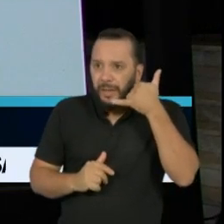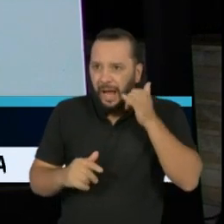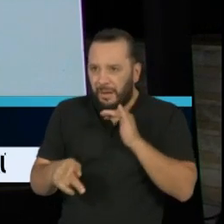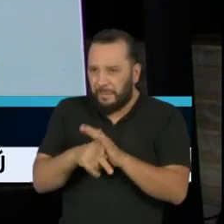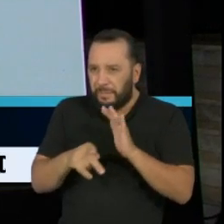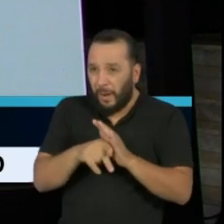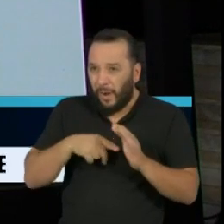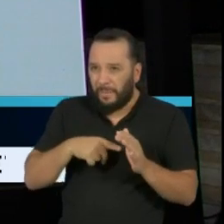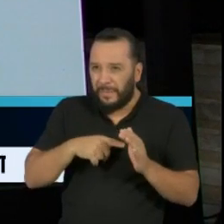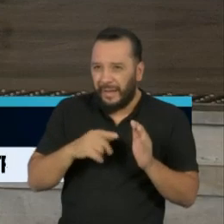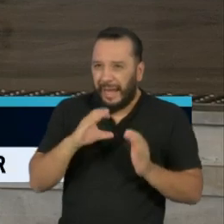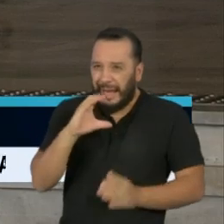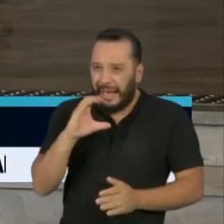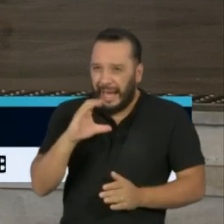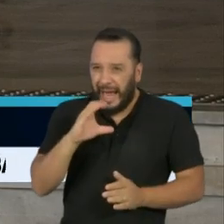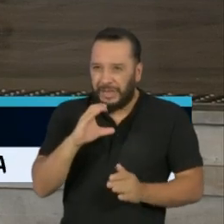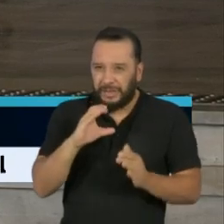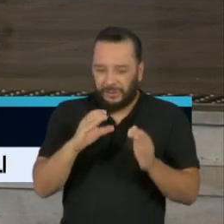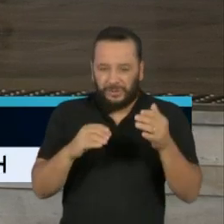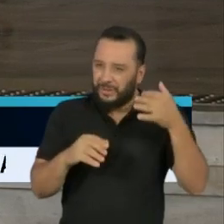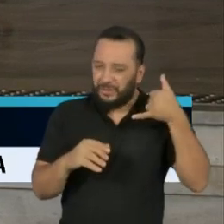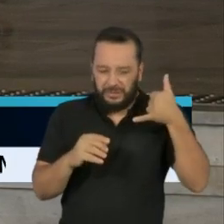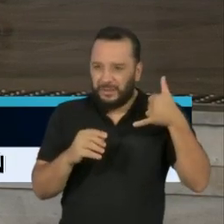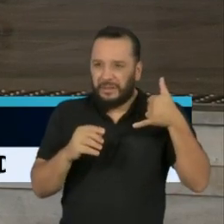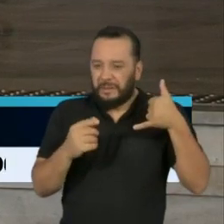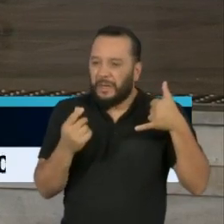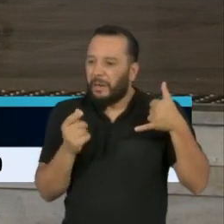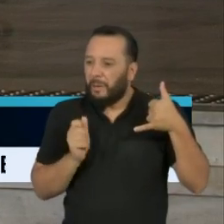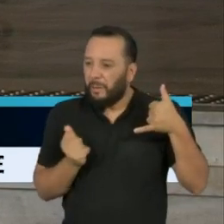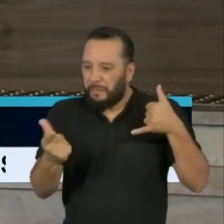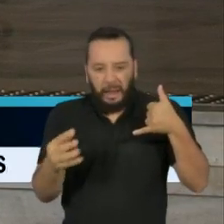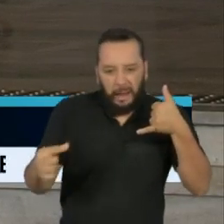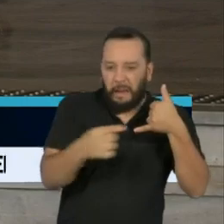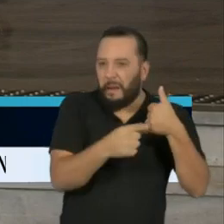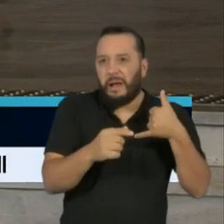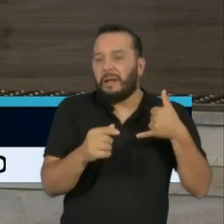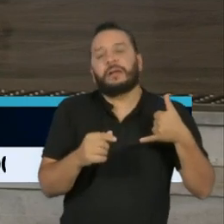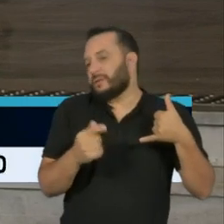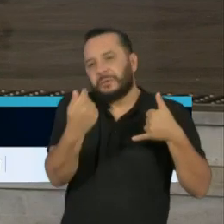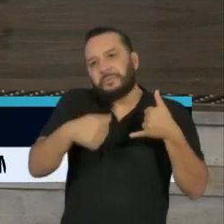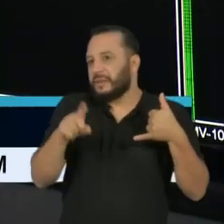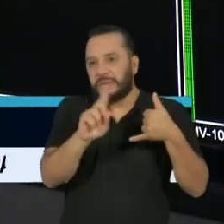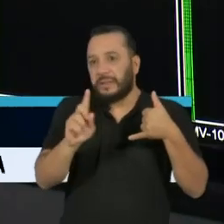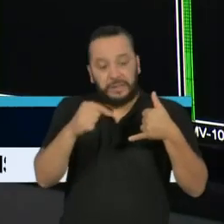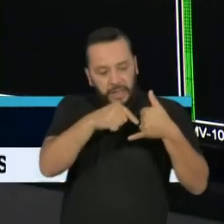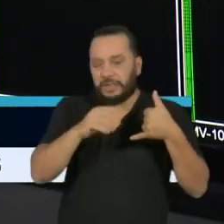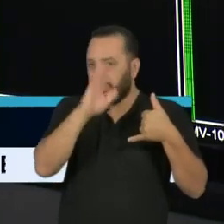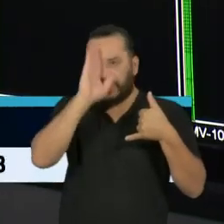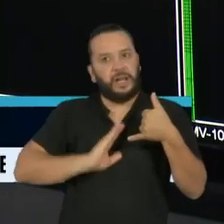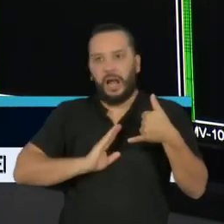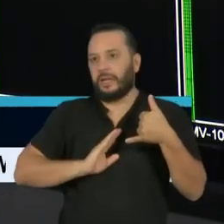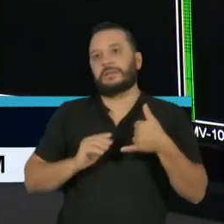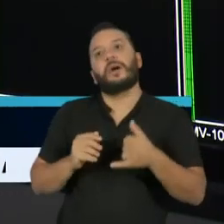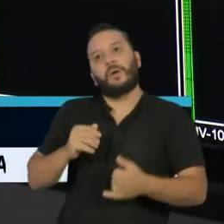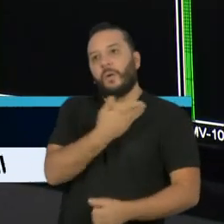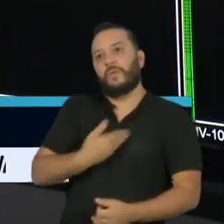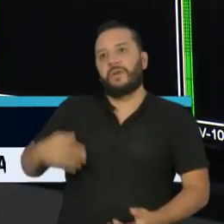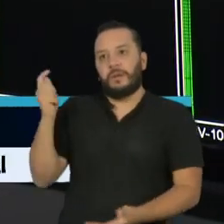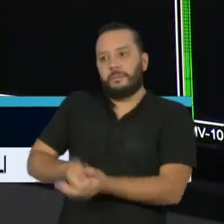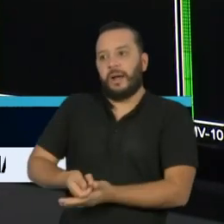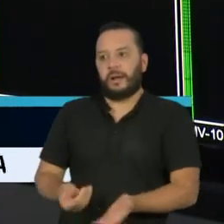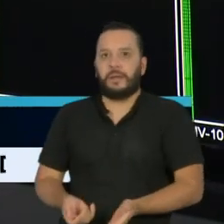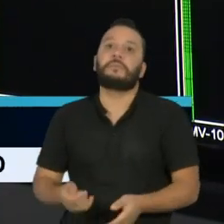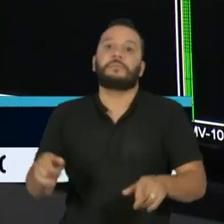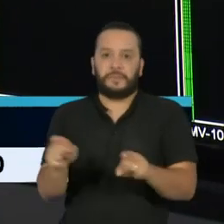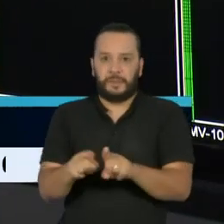porque a empresa não vai cobrar de nenhum tipo de acesso dentro deste aplicativo. Os alunos também vão ter a opção de assistir